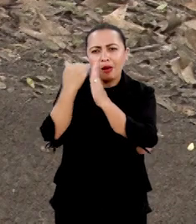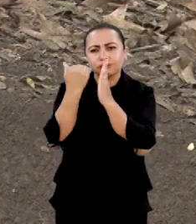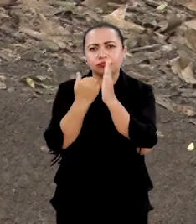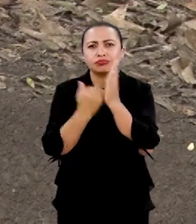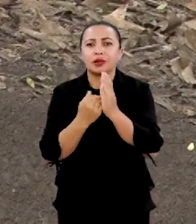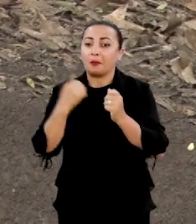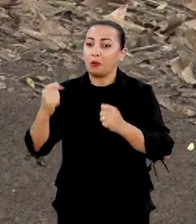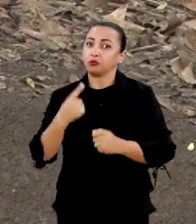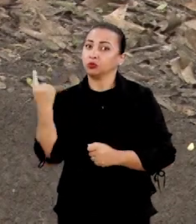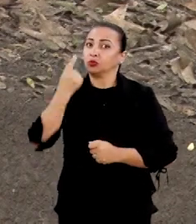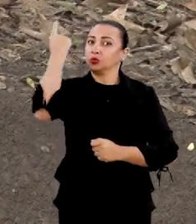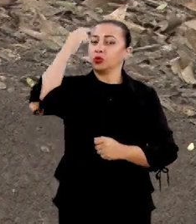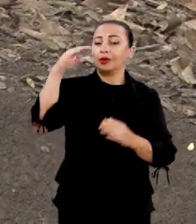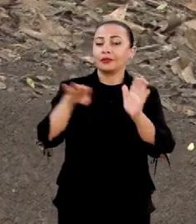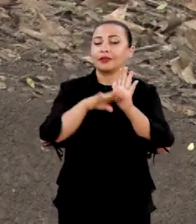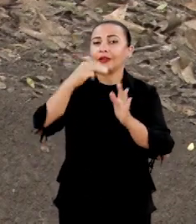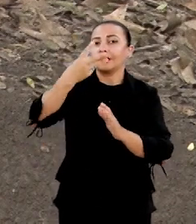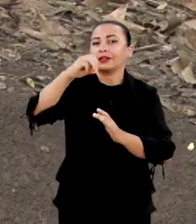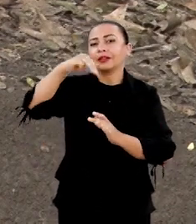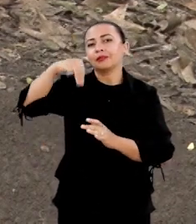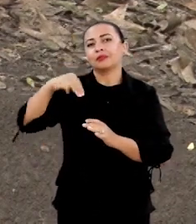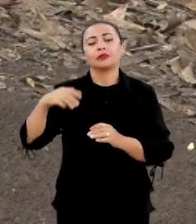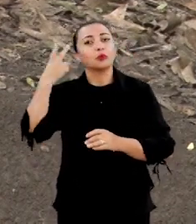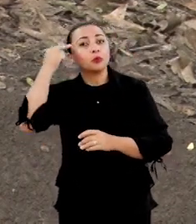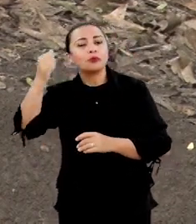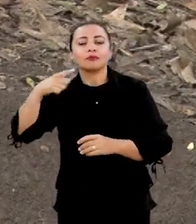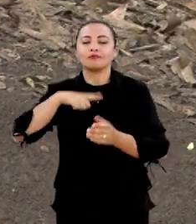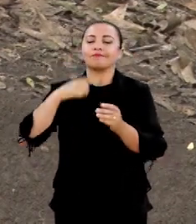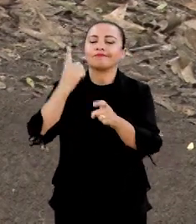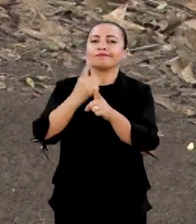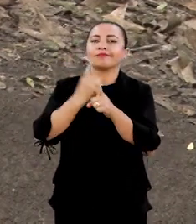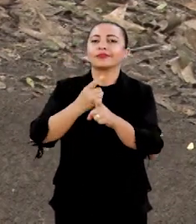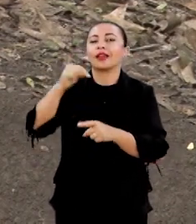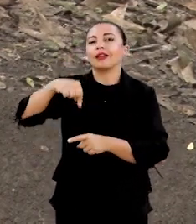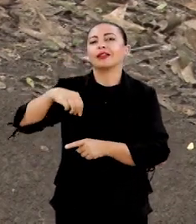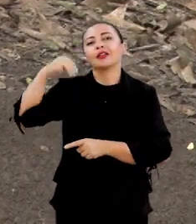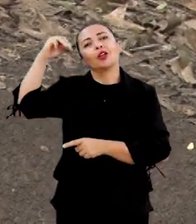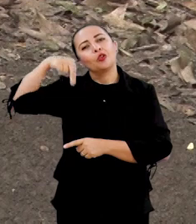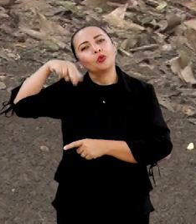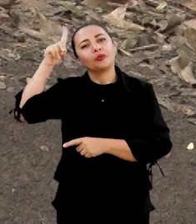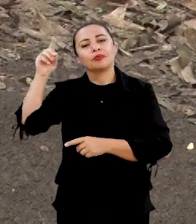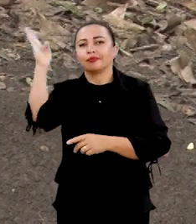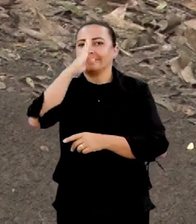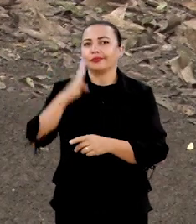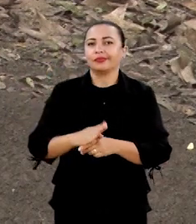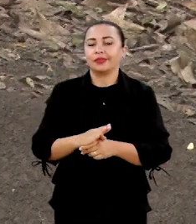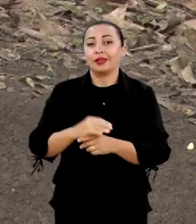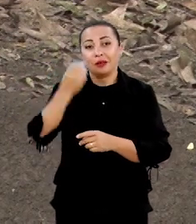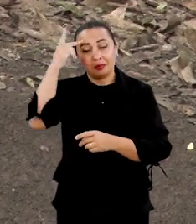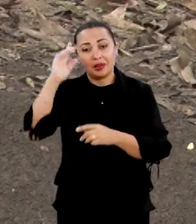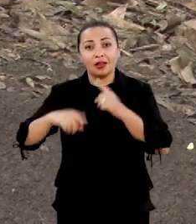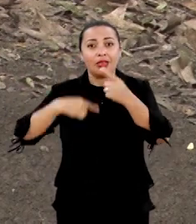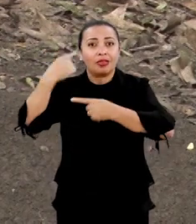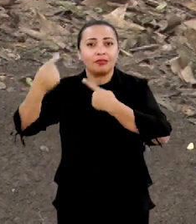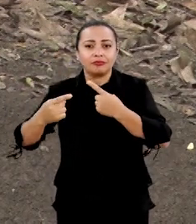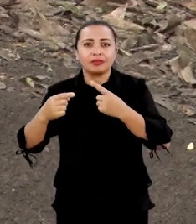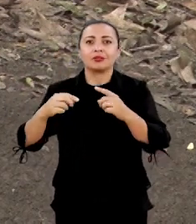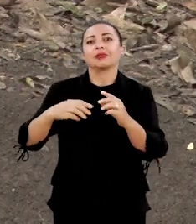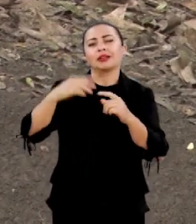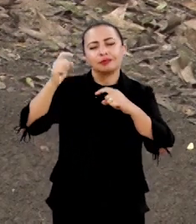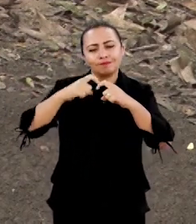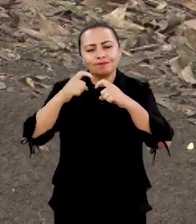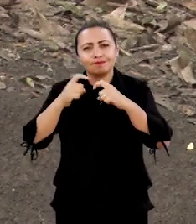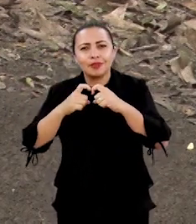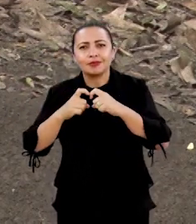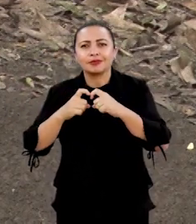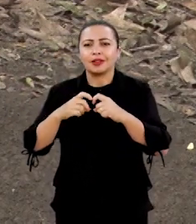Ela pode chegar a 30 metros de altura e é comum no Nordeste Brasileiro. Para além das propriedades medicinais, cientistas do